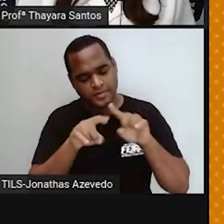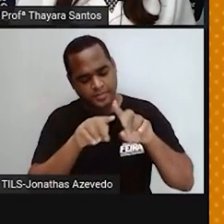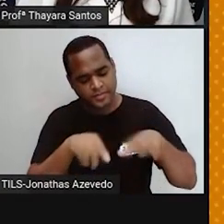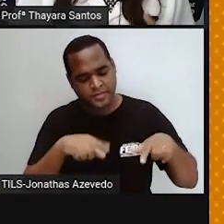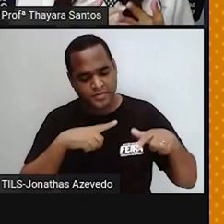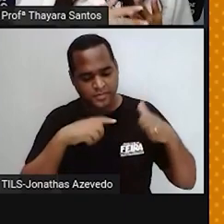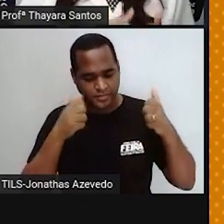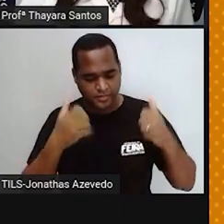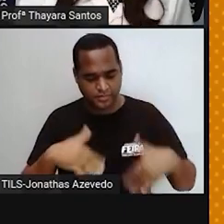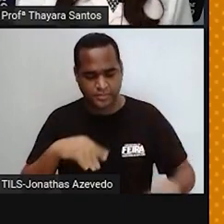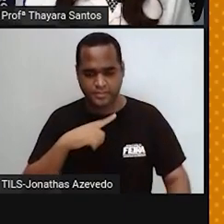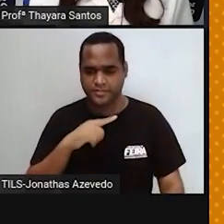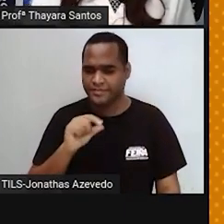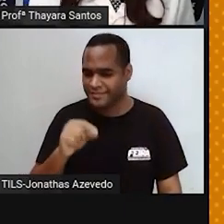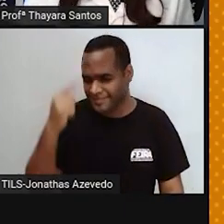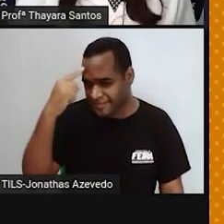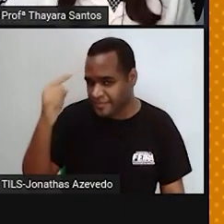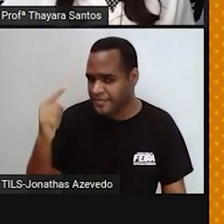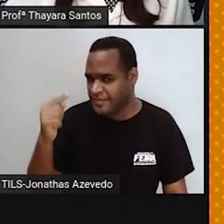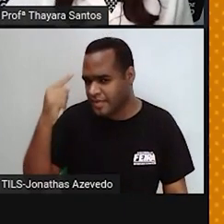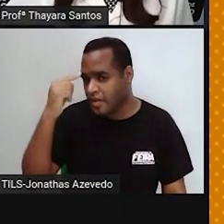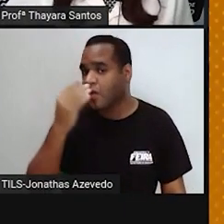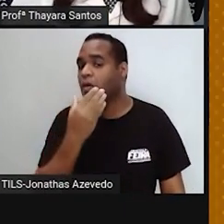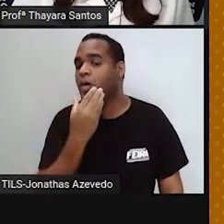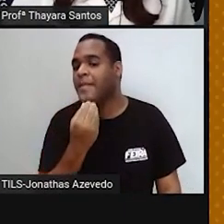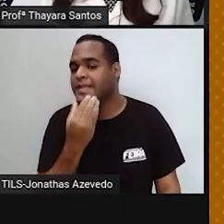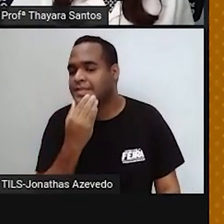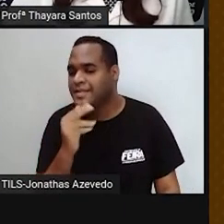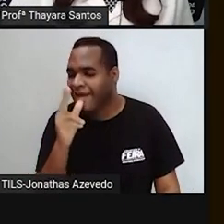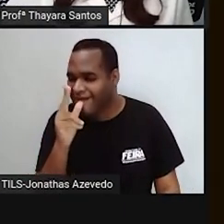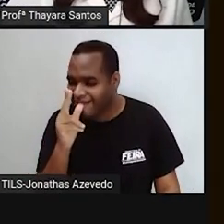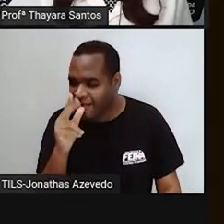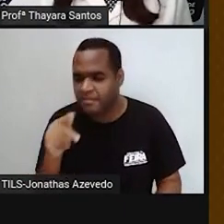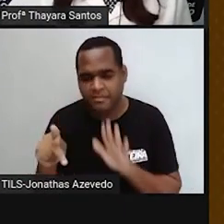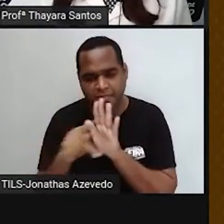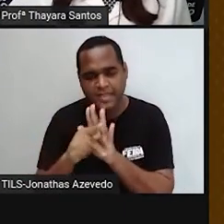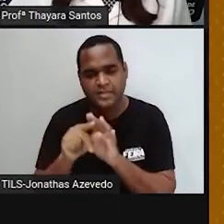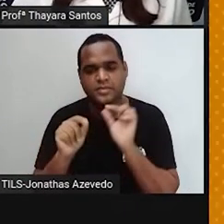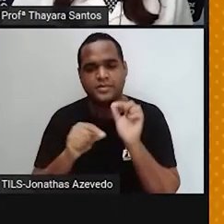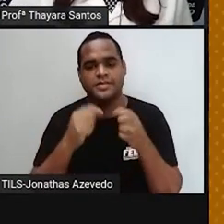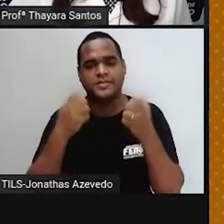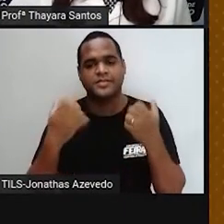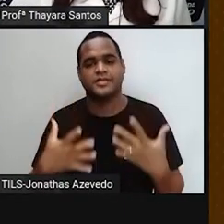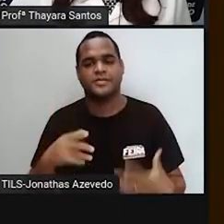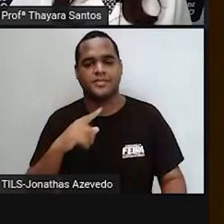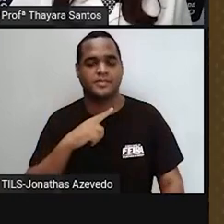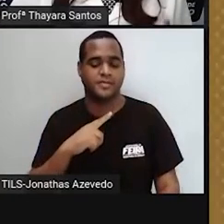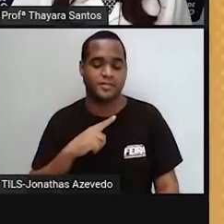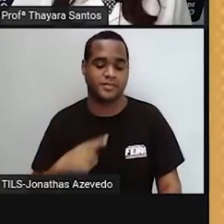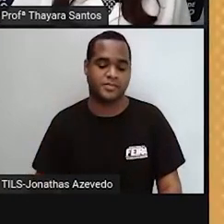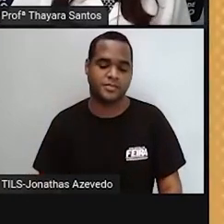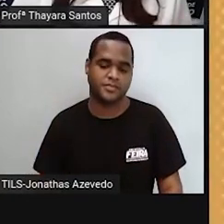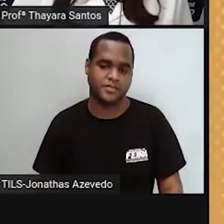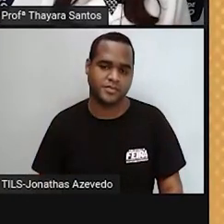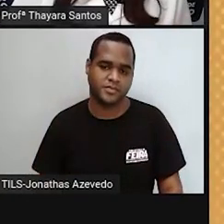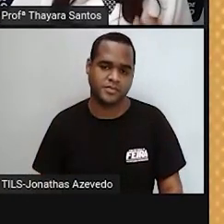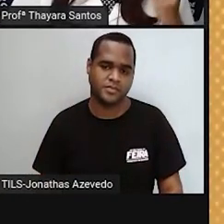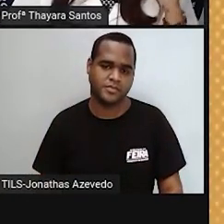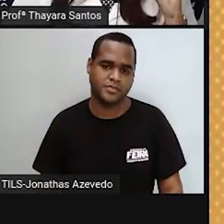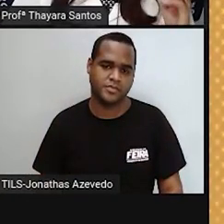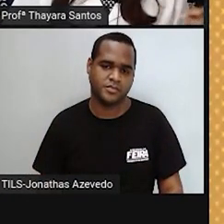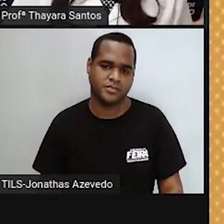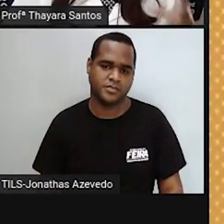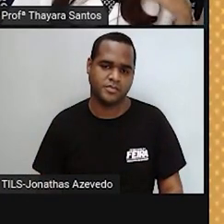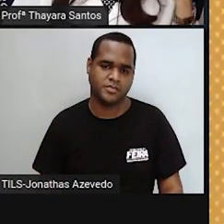reprodutor masculino humano. A gente viu que o sistema reprodutor masculino